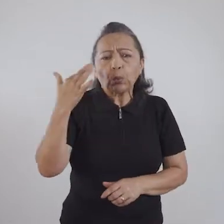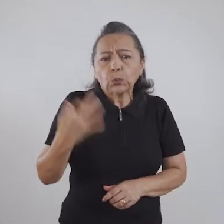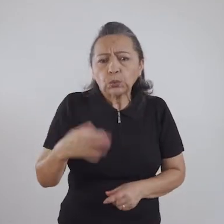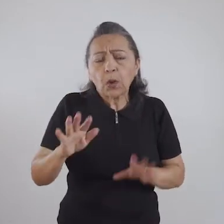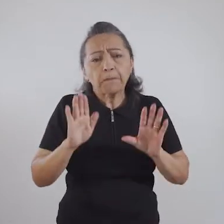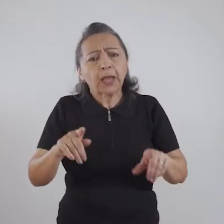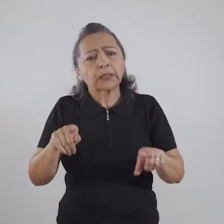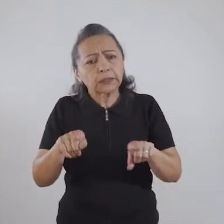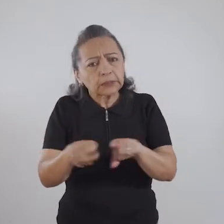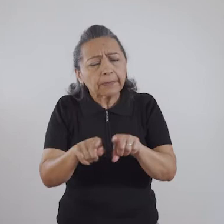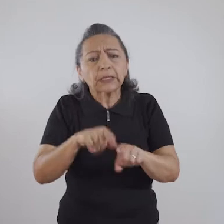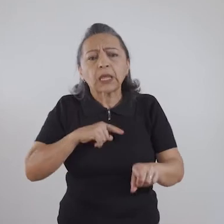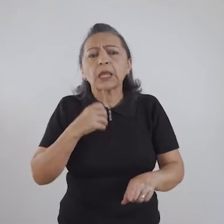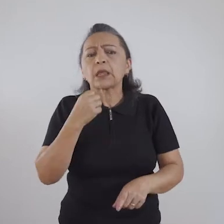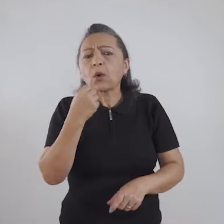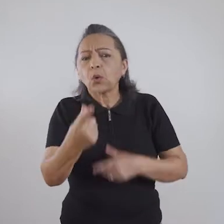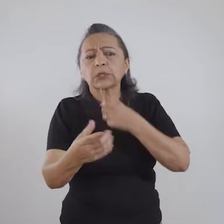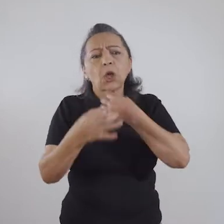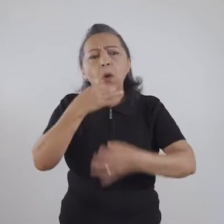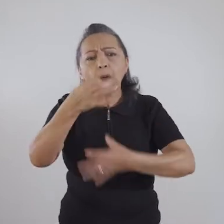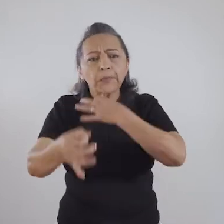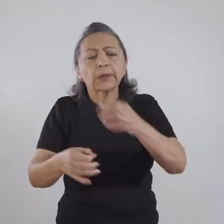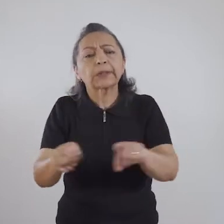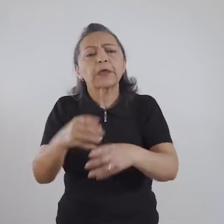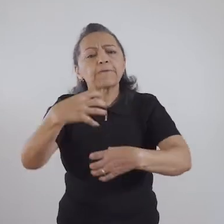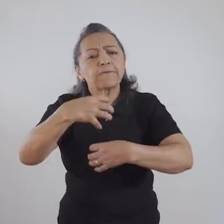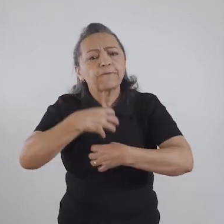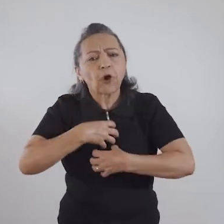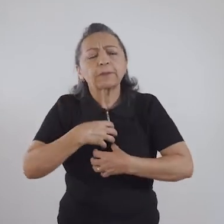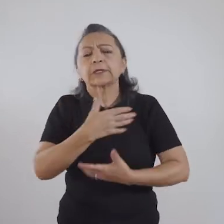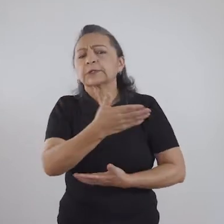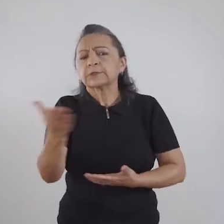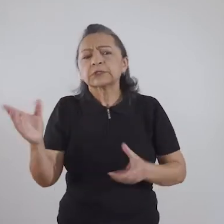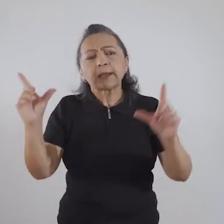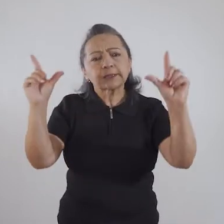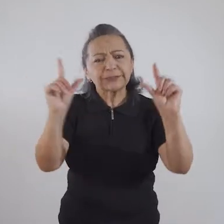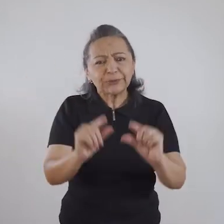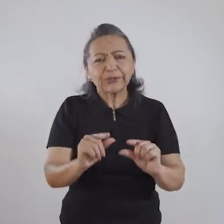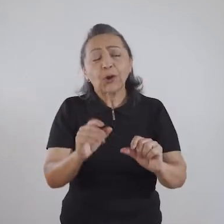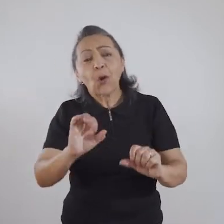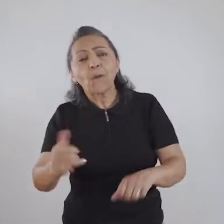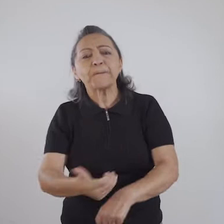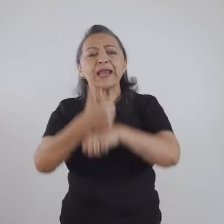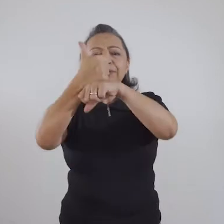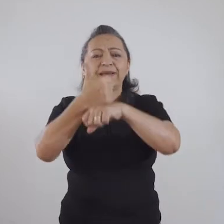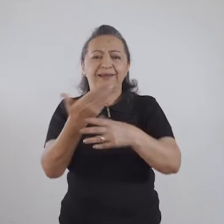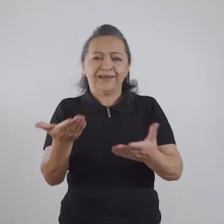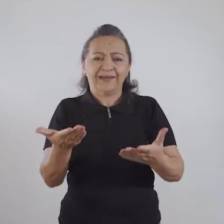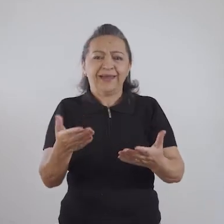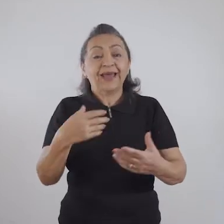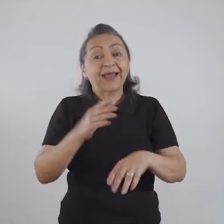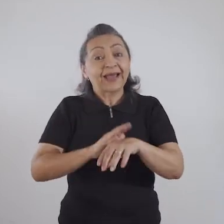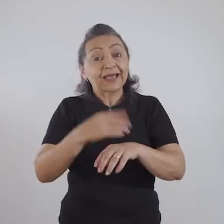dor, por exemplo. Mas existem alternativas e formas de você minimizar isso, ou melhorar,